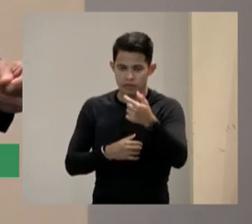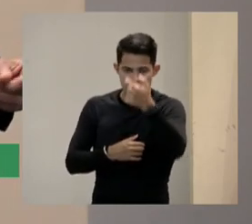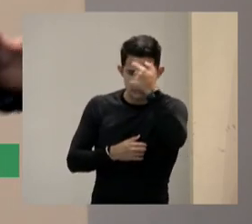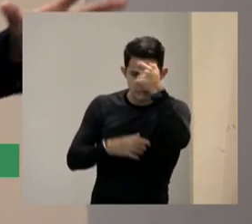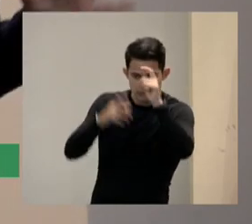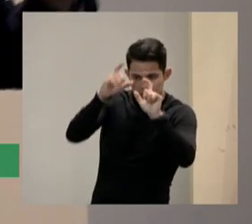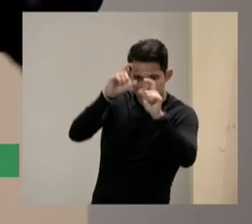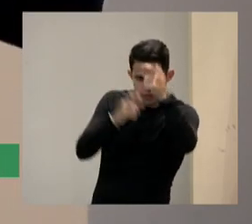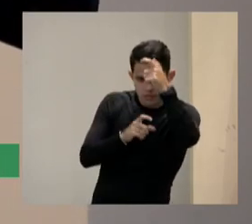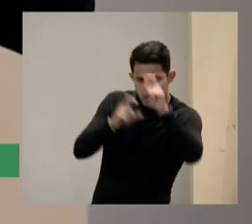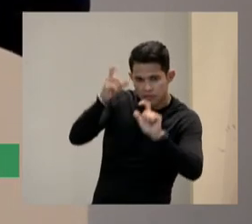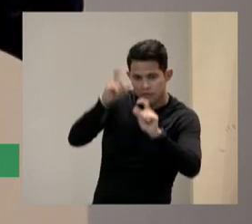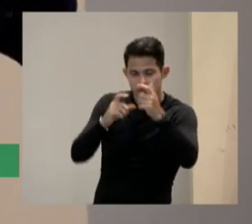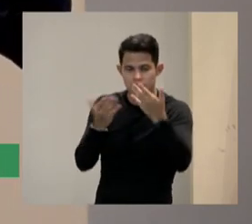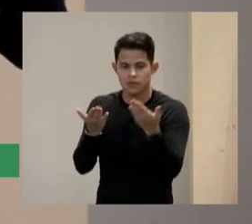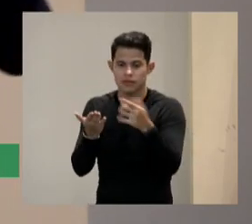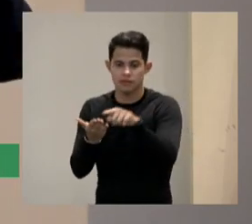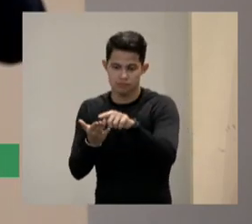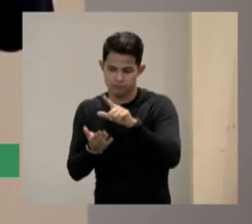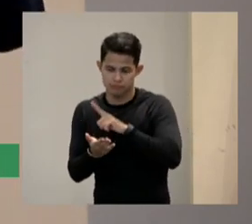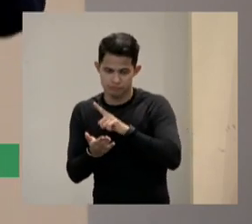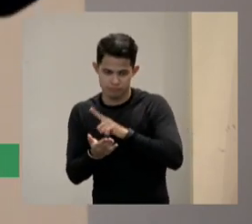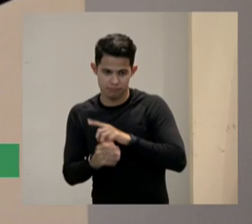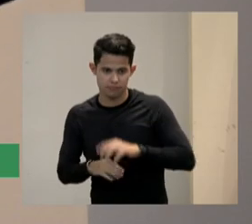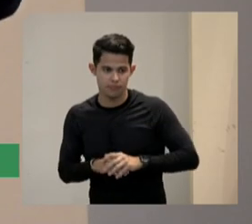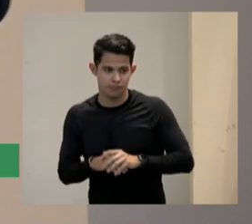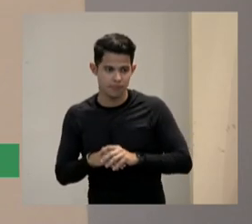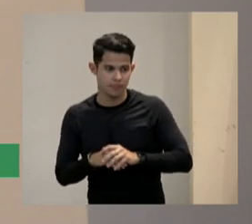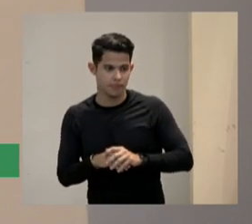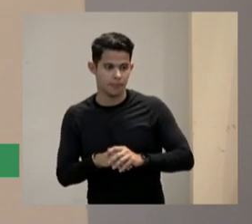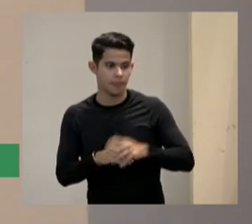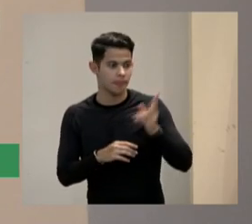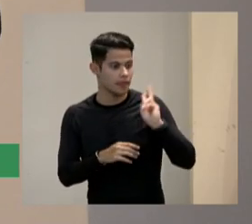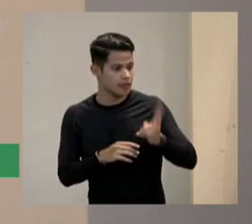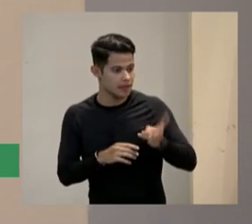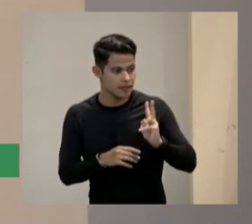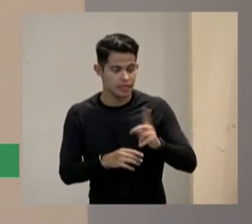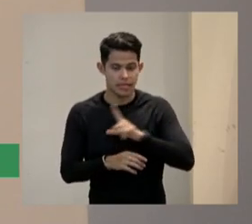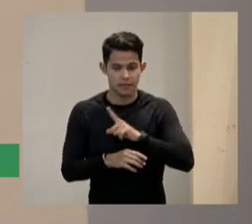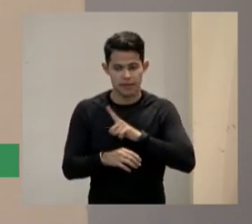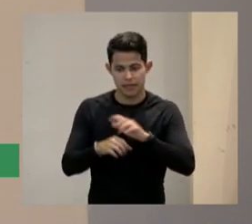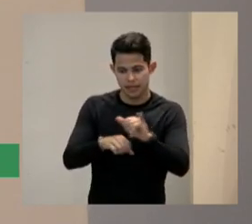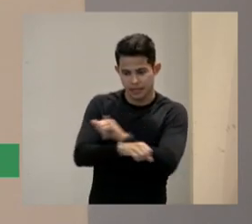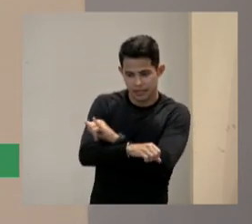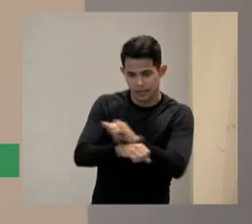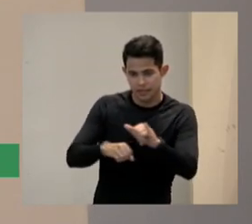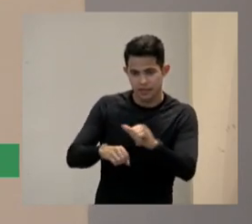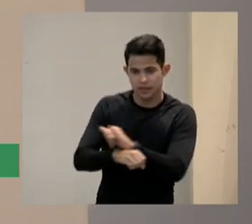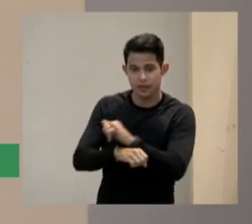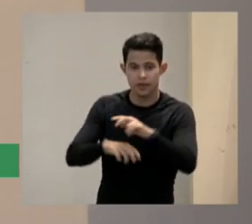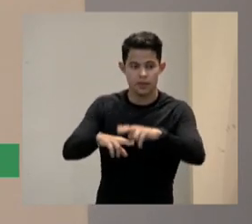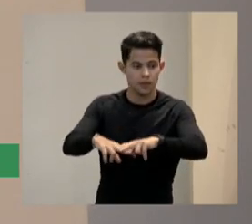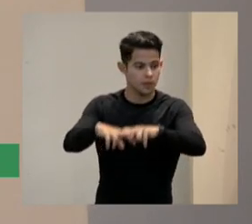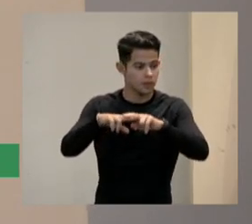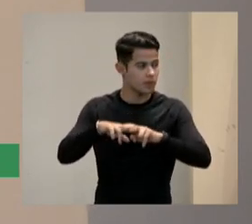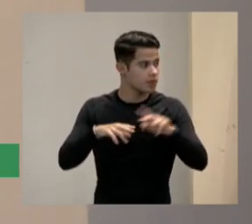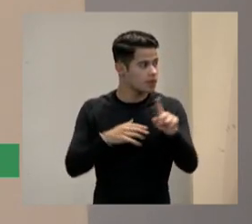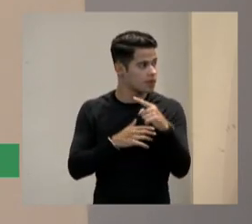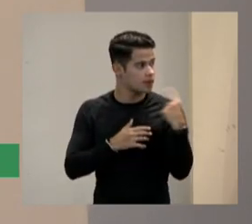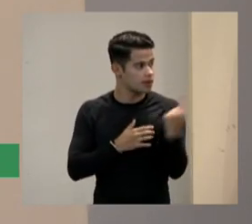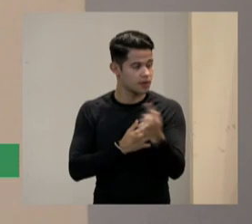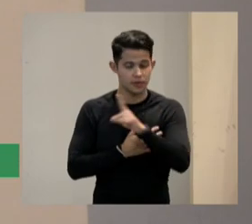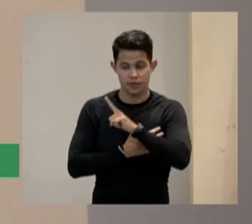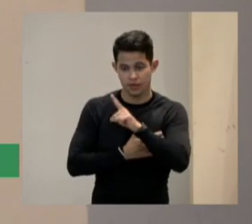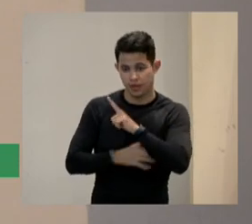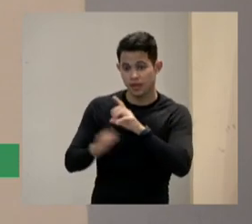tem pelo menos esse se o que tem e como se o que tem sei que tem algumas ferramentas portanto a gente tem que ter um